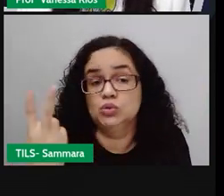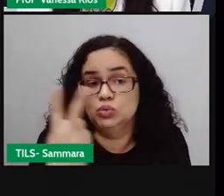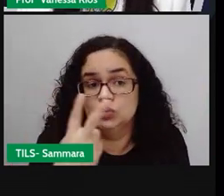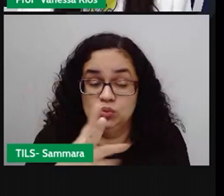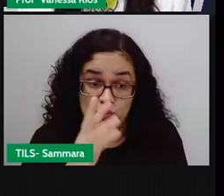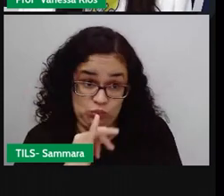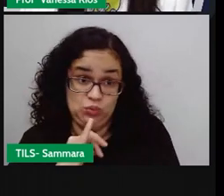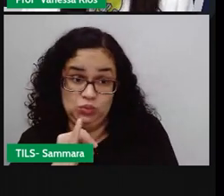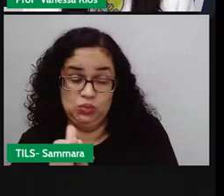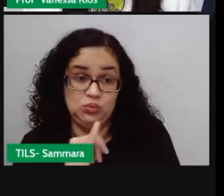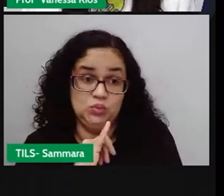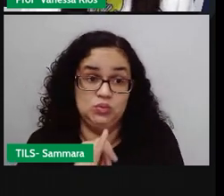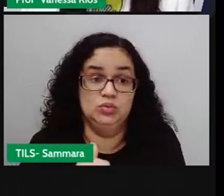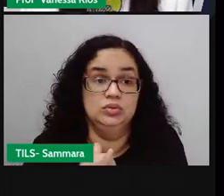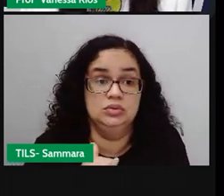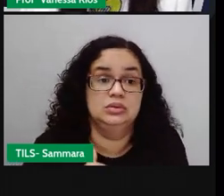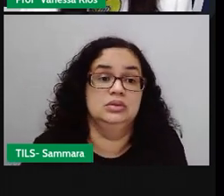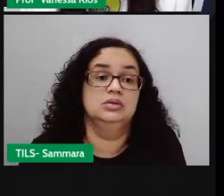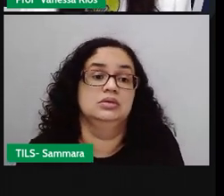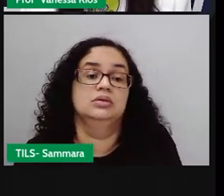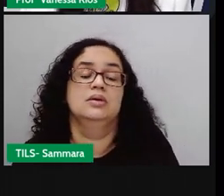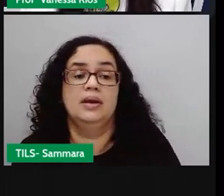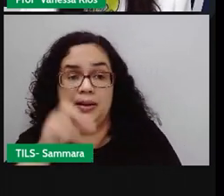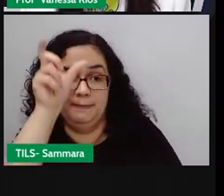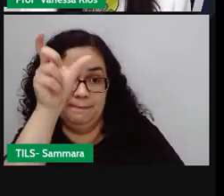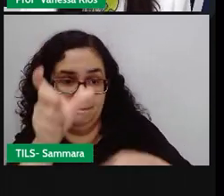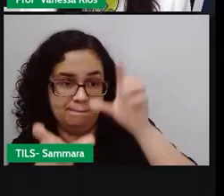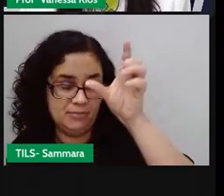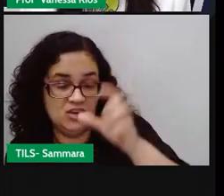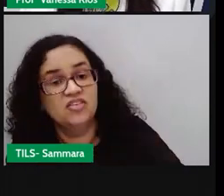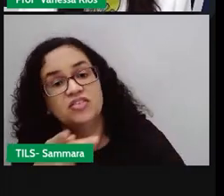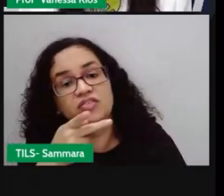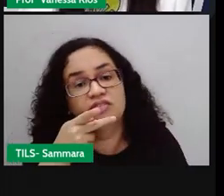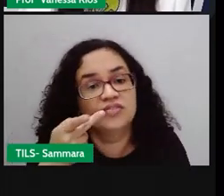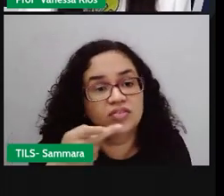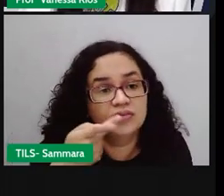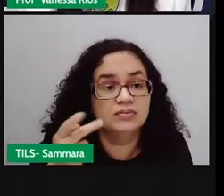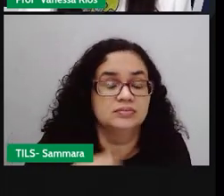pontos e o anúncio de que determinado personagem iria falar.